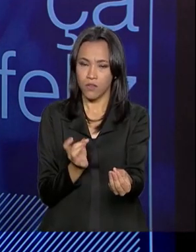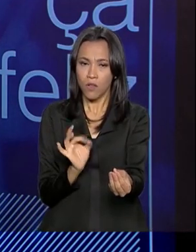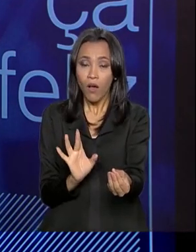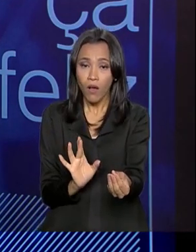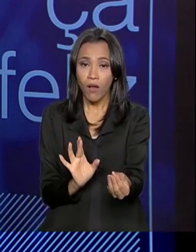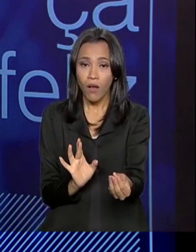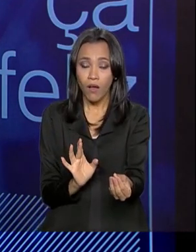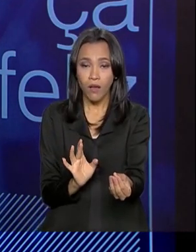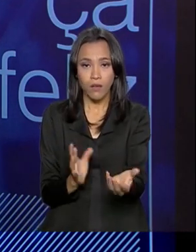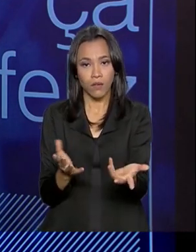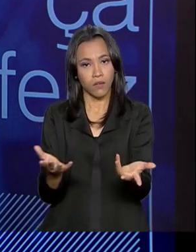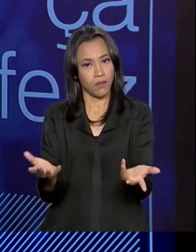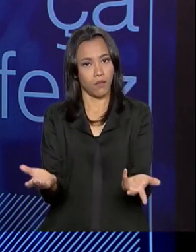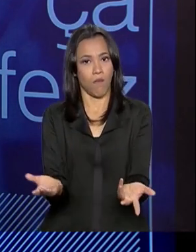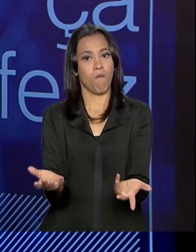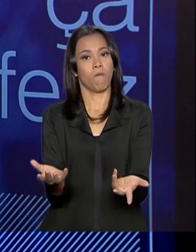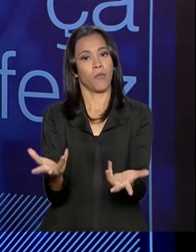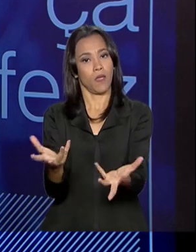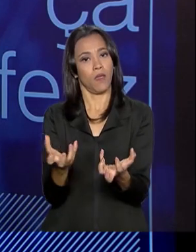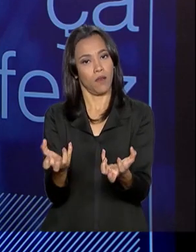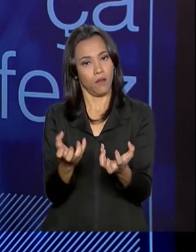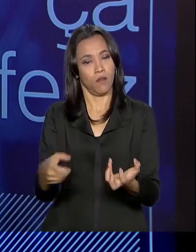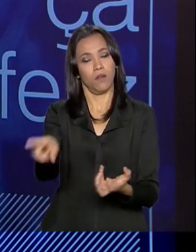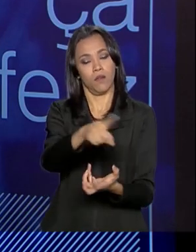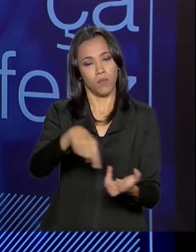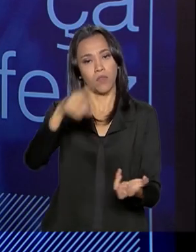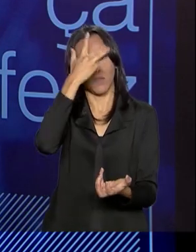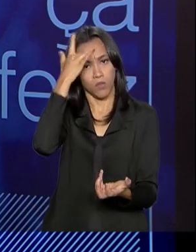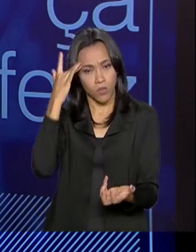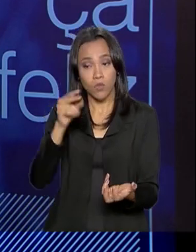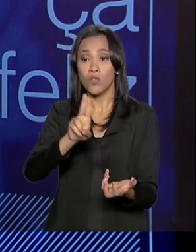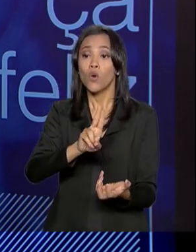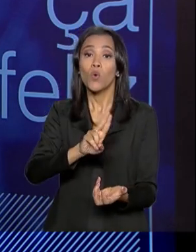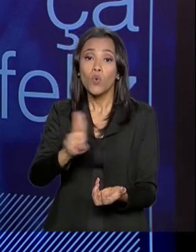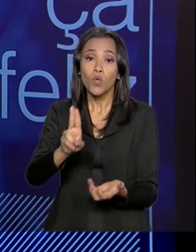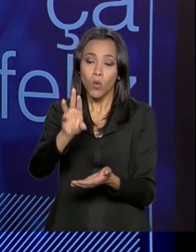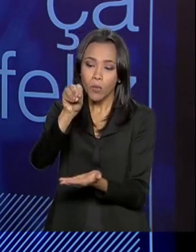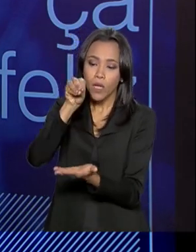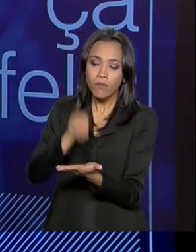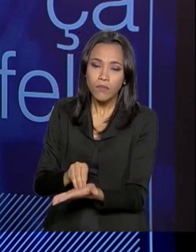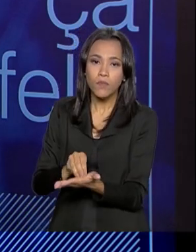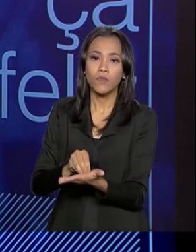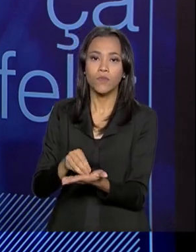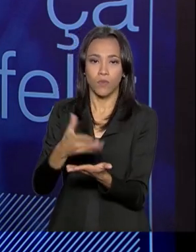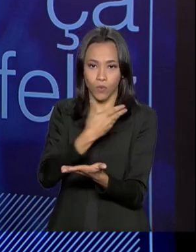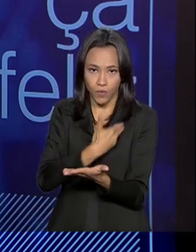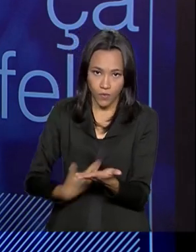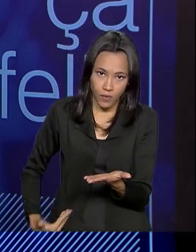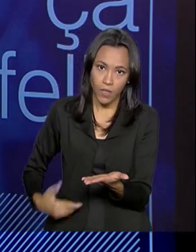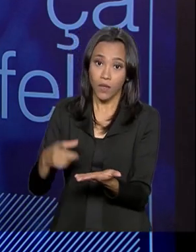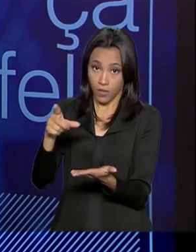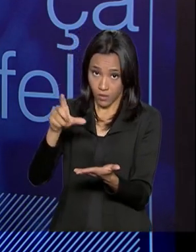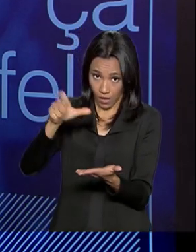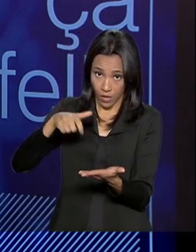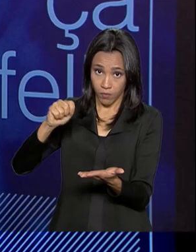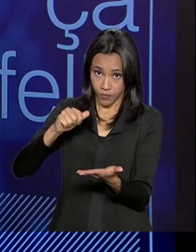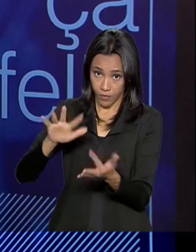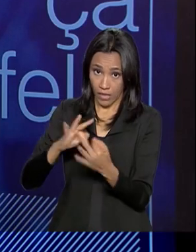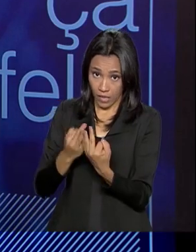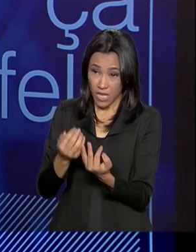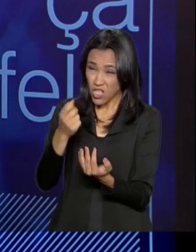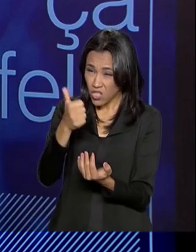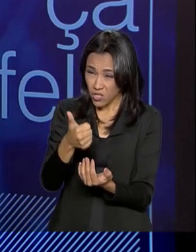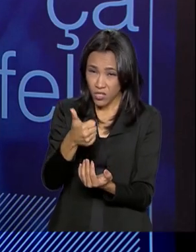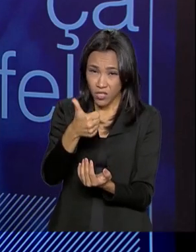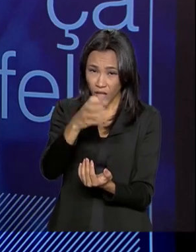Nós queremos, então, que a população que está no Cadastro Único, que está no Bolsa Família, ela tenha acesso não a 10%, mas a 20